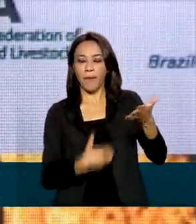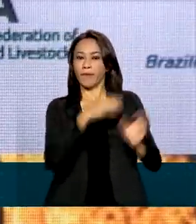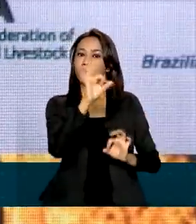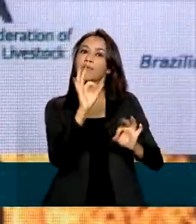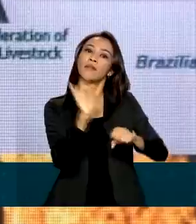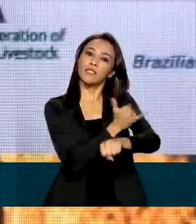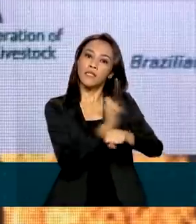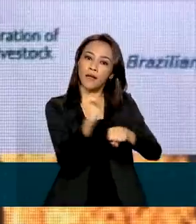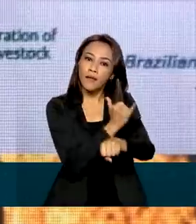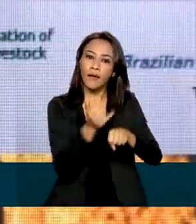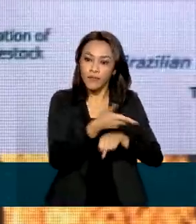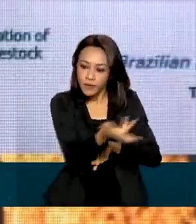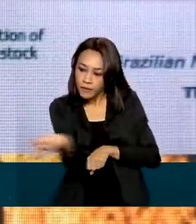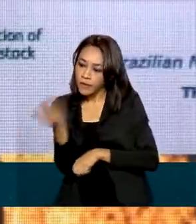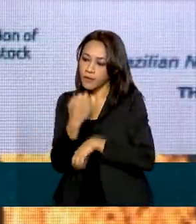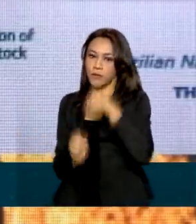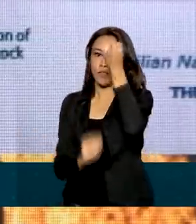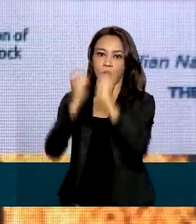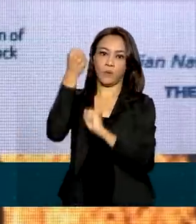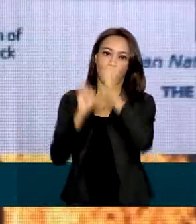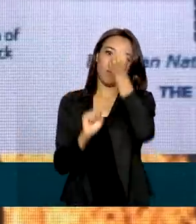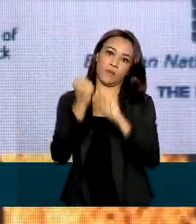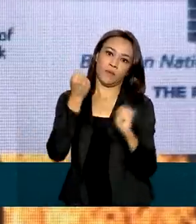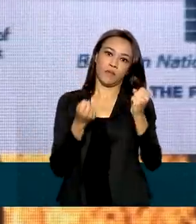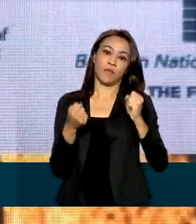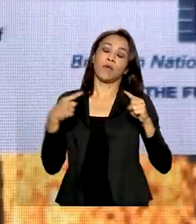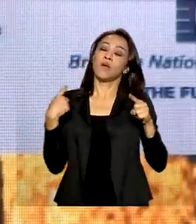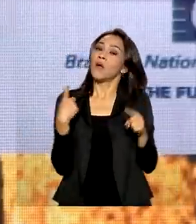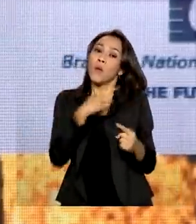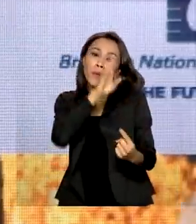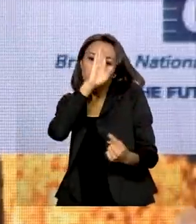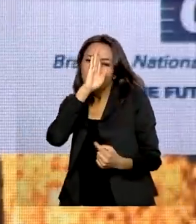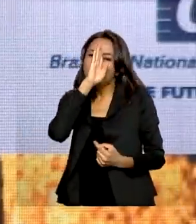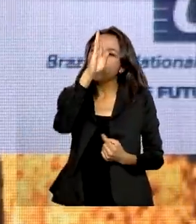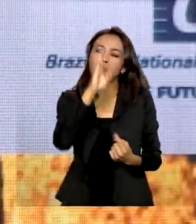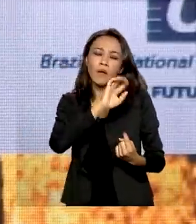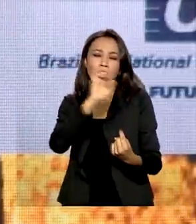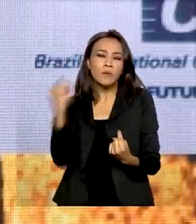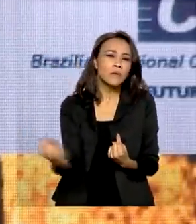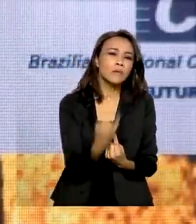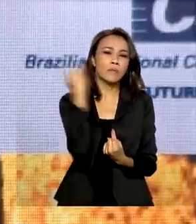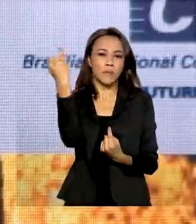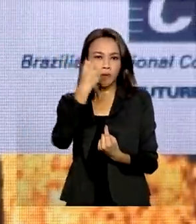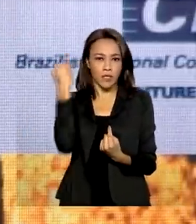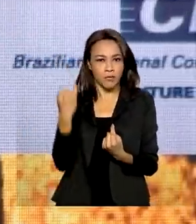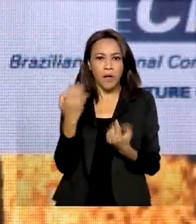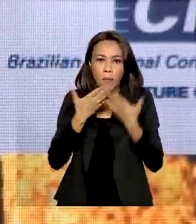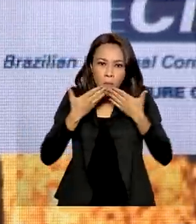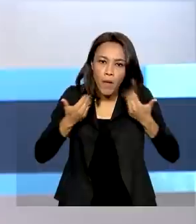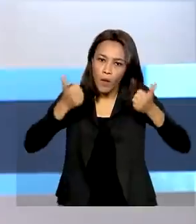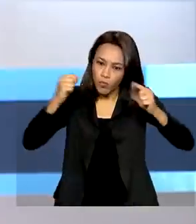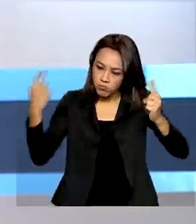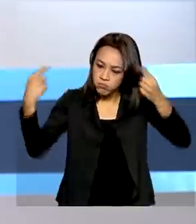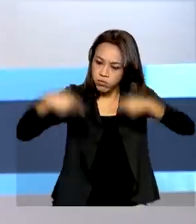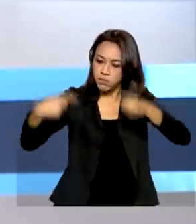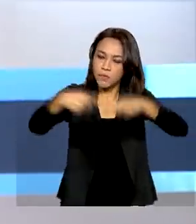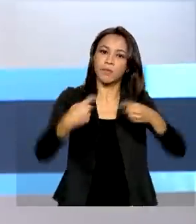produtivos, se tornando um aspecto fundamental para a competitividade da indústria nacional.